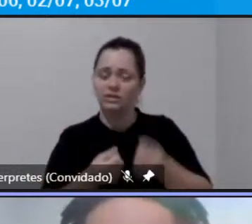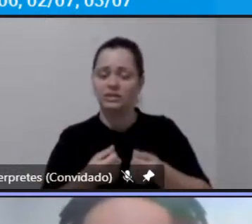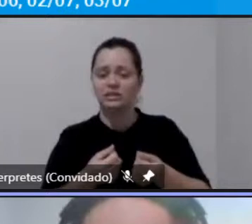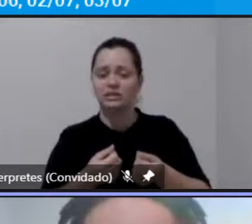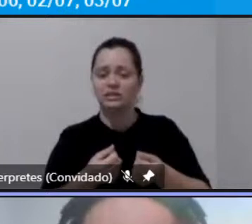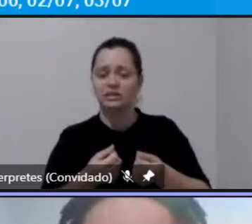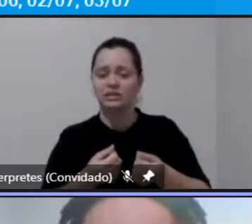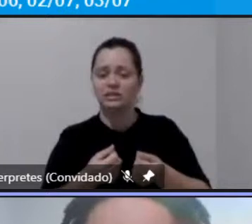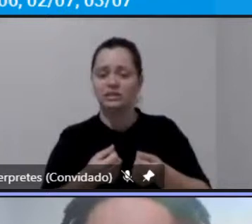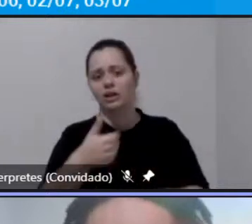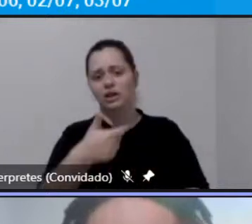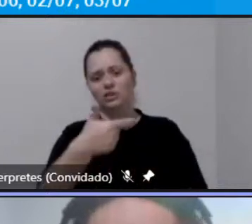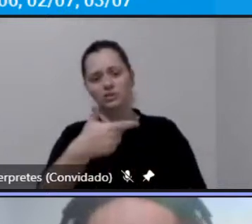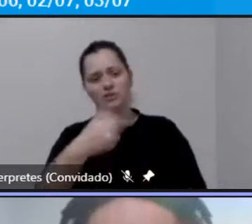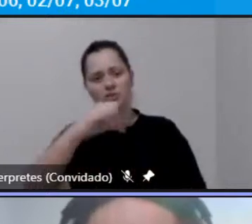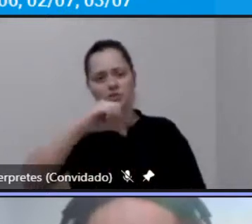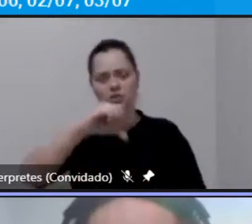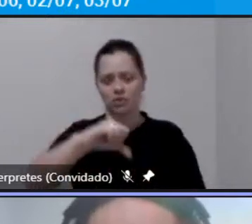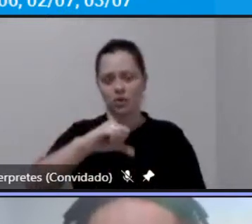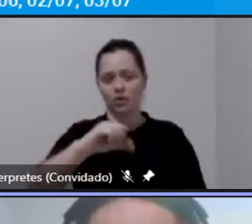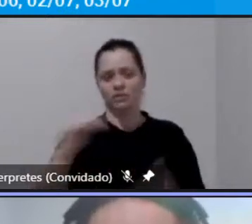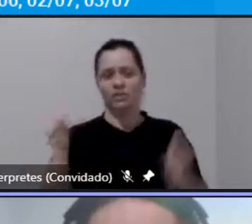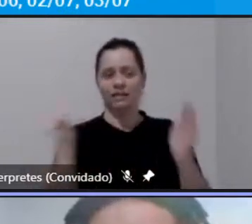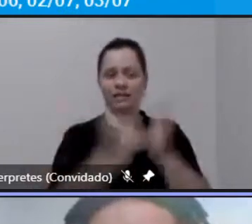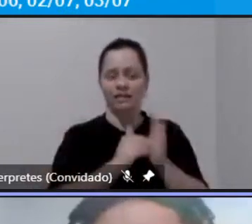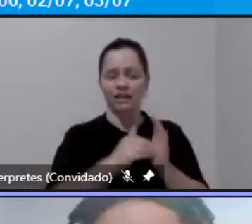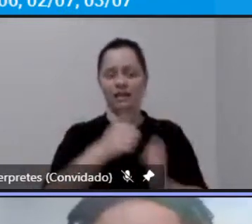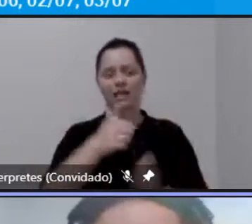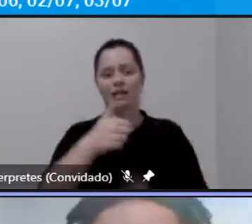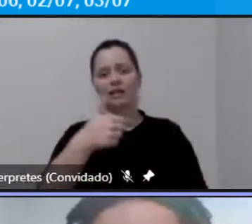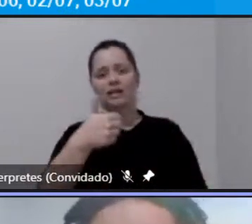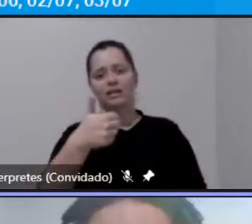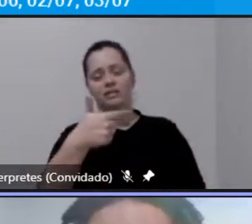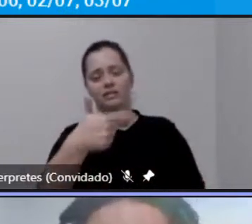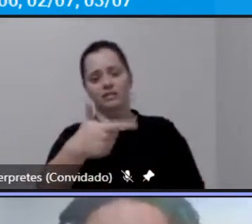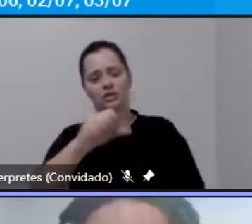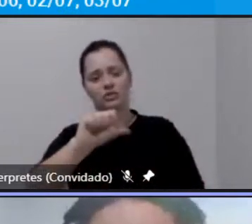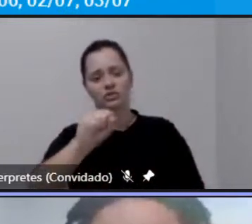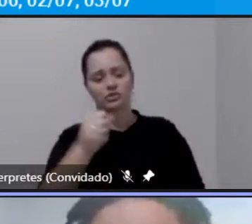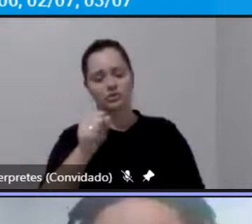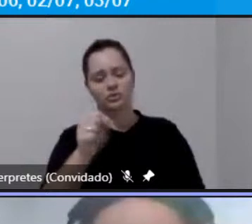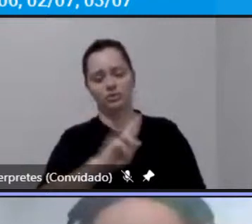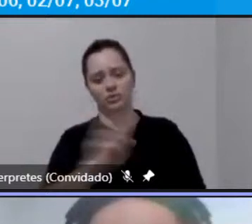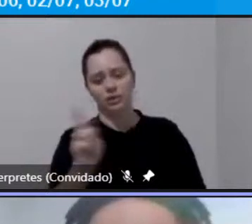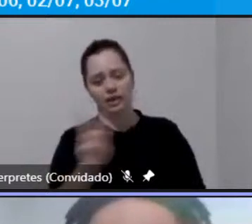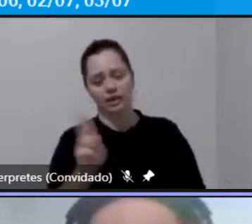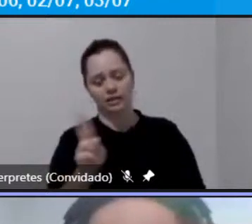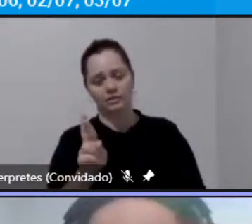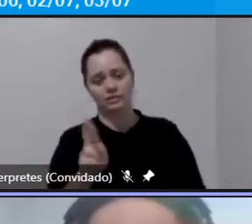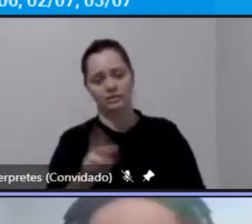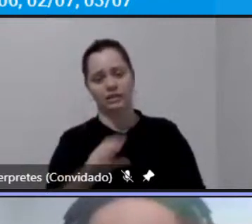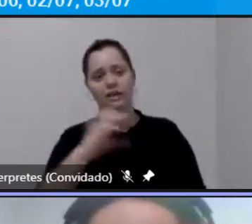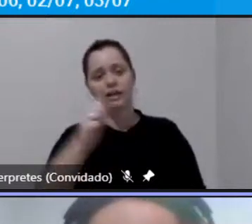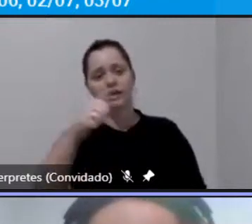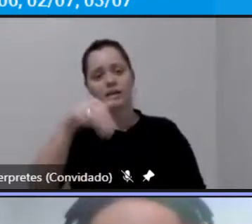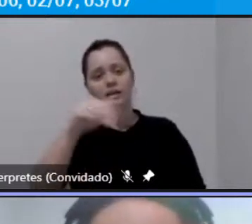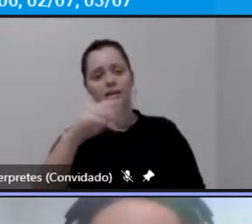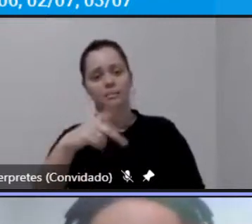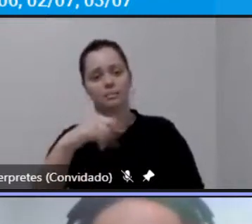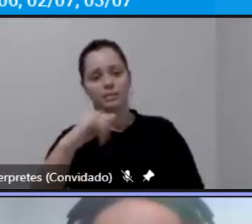29 28 reais enquanto na região de Campinas por exemplo não chega a 15